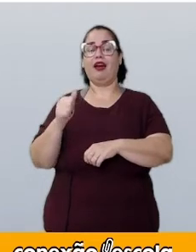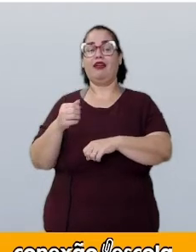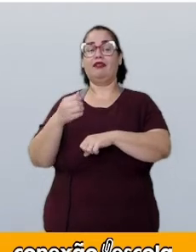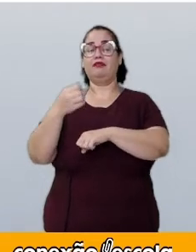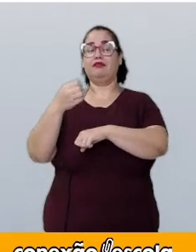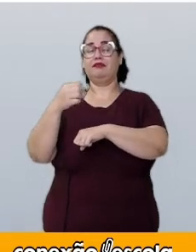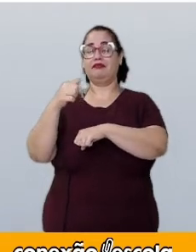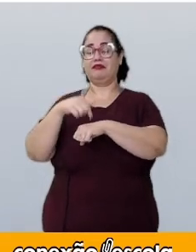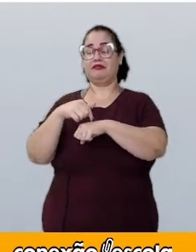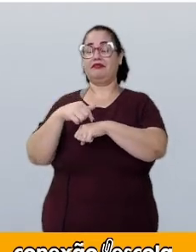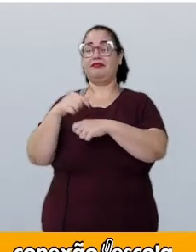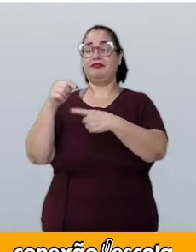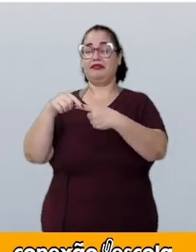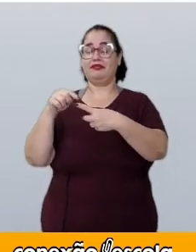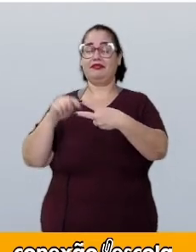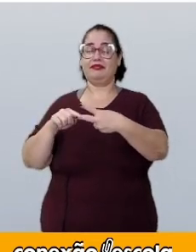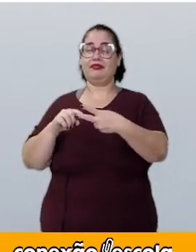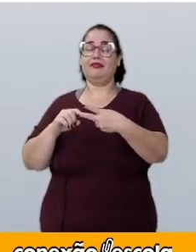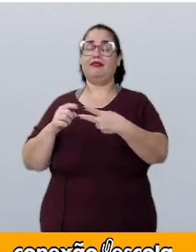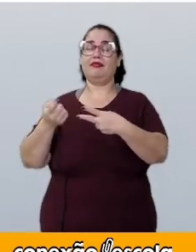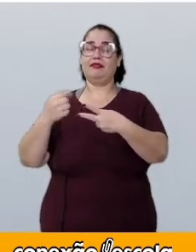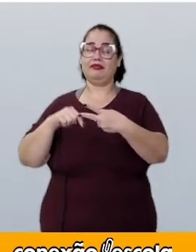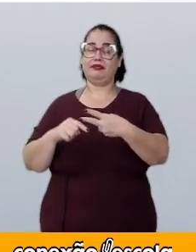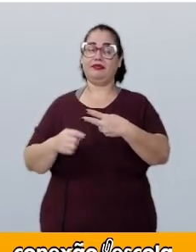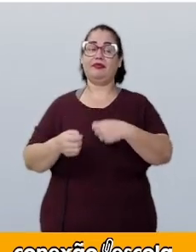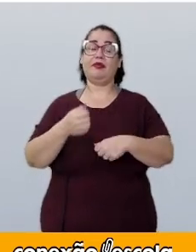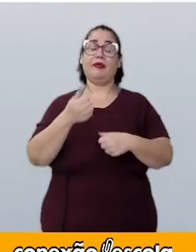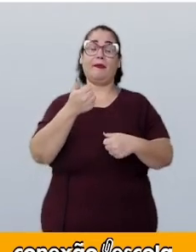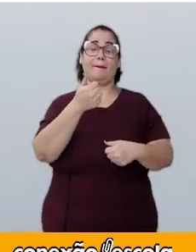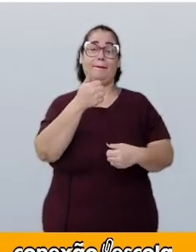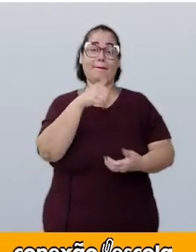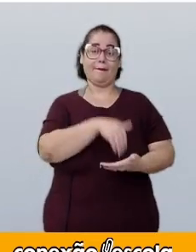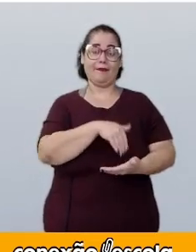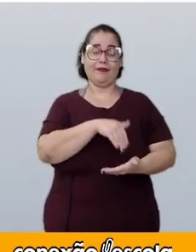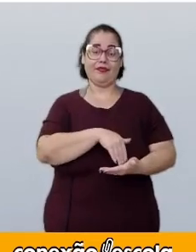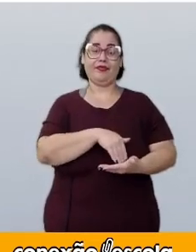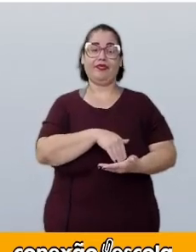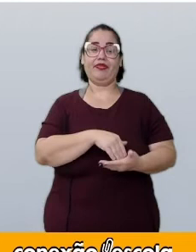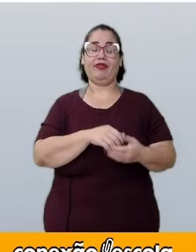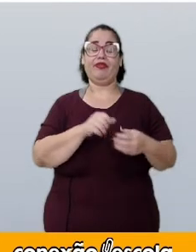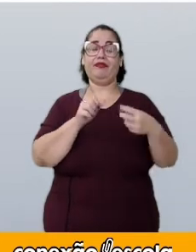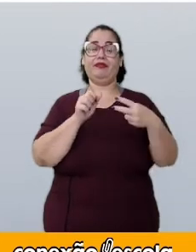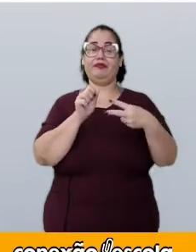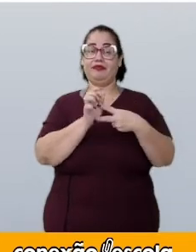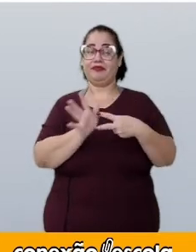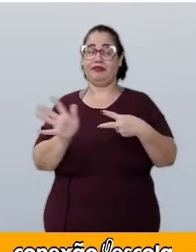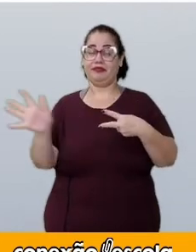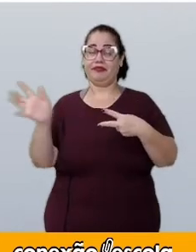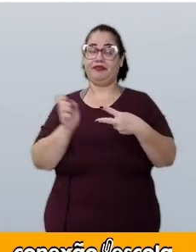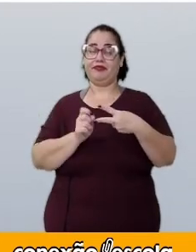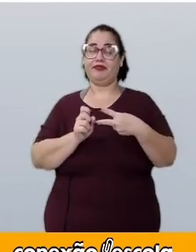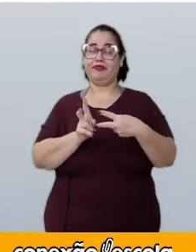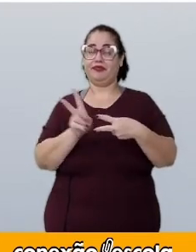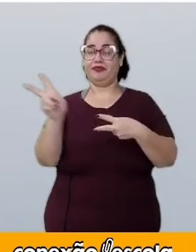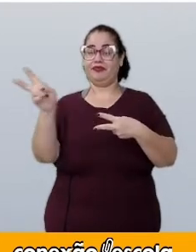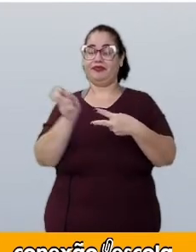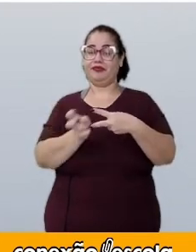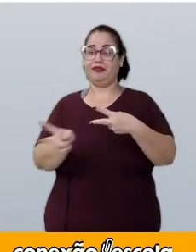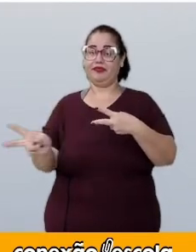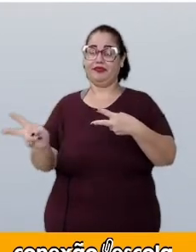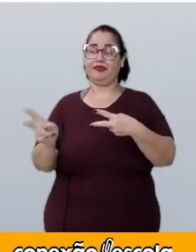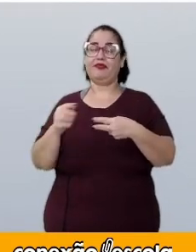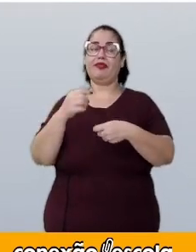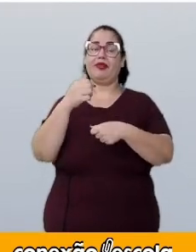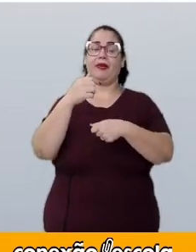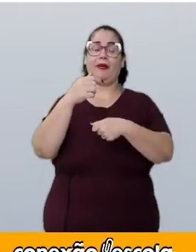de baixo, coroa. Aqui, no segundo, na segunda ramificação, eu tenho o primeiro momento